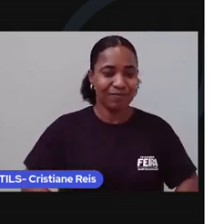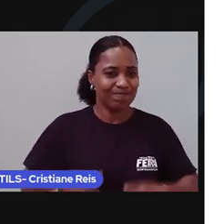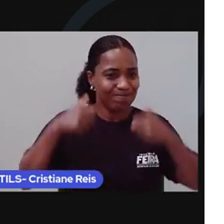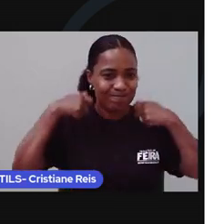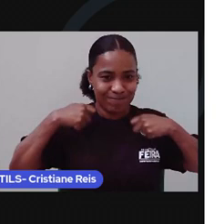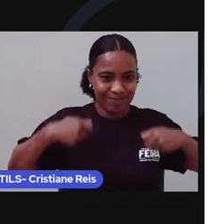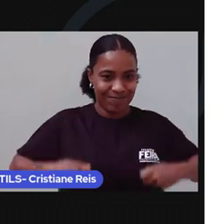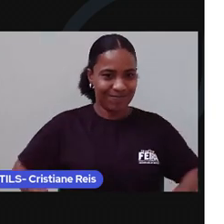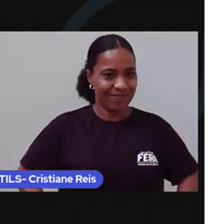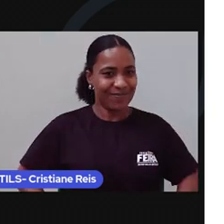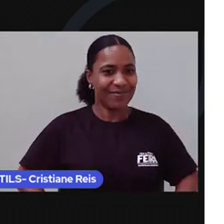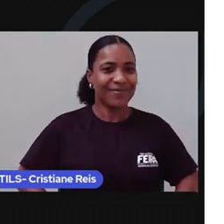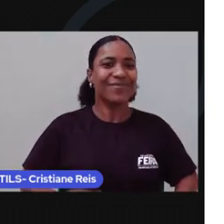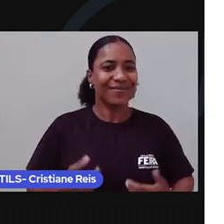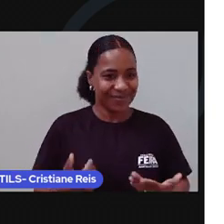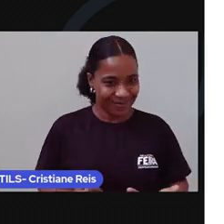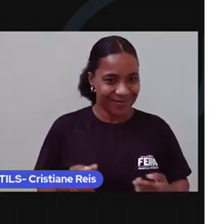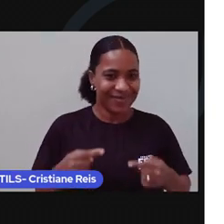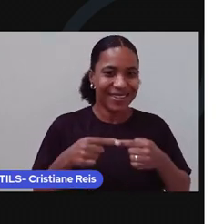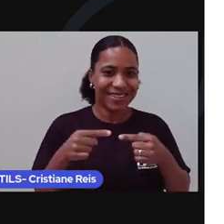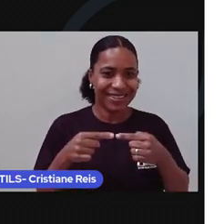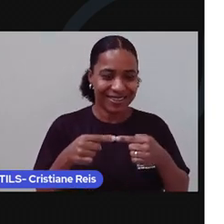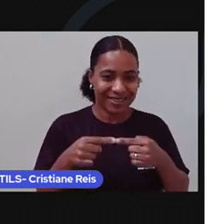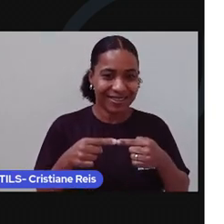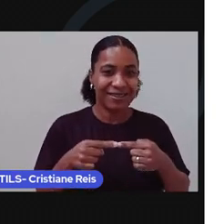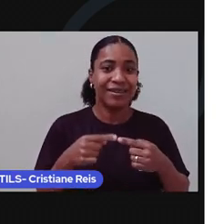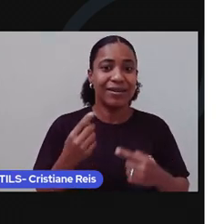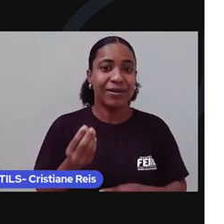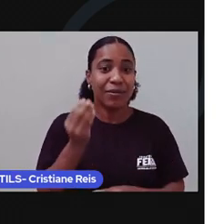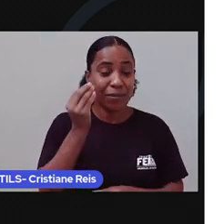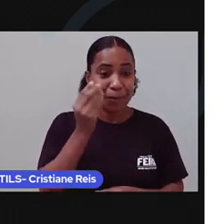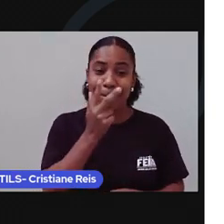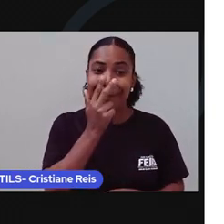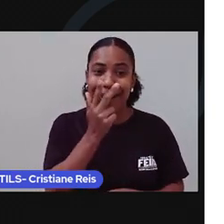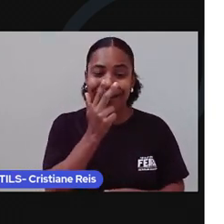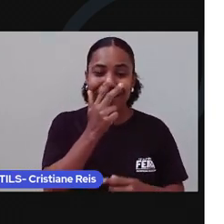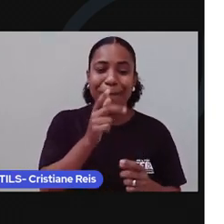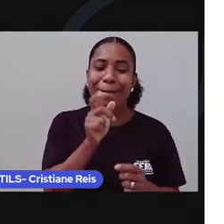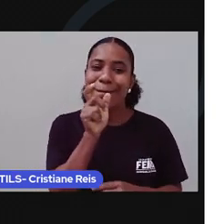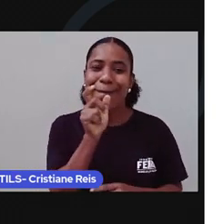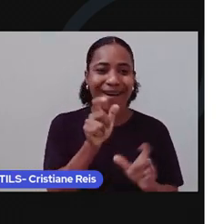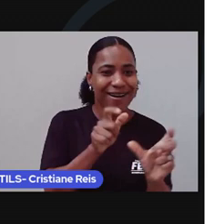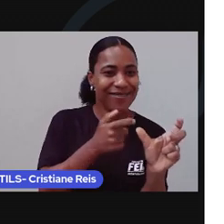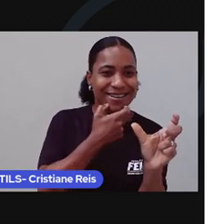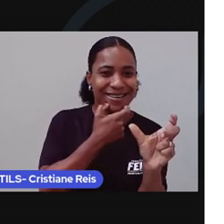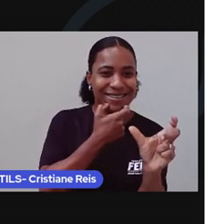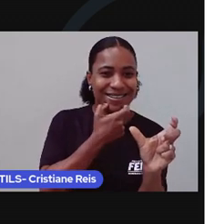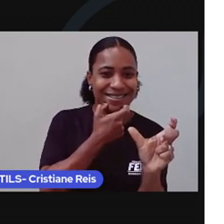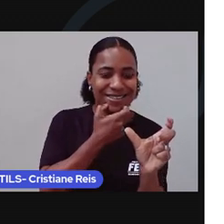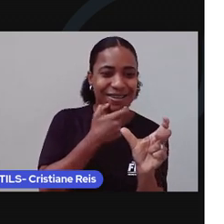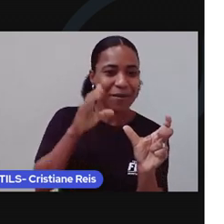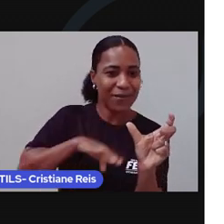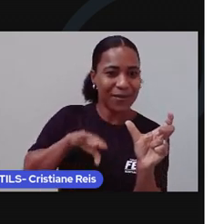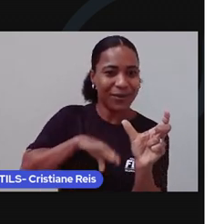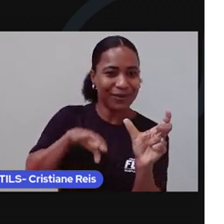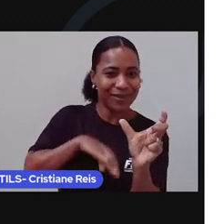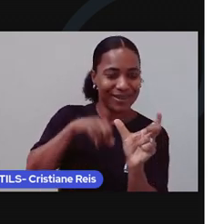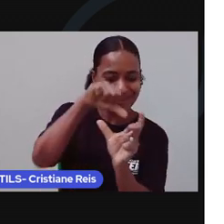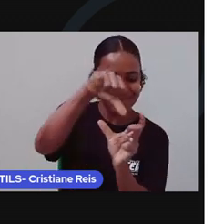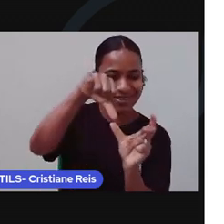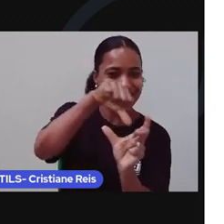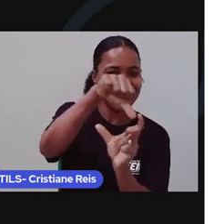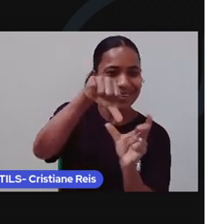É interessante observar que, apesar de aportuguesada, a grafia das palavras acaba deixando a pronúncia muito